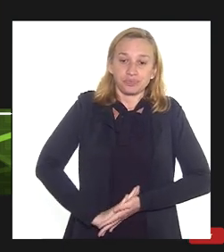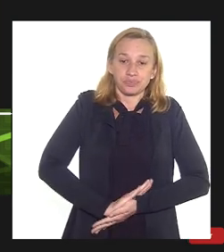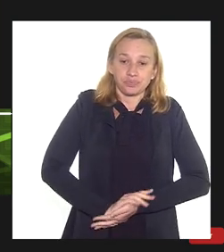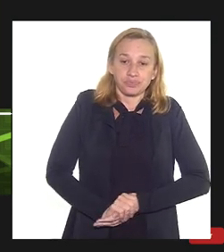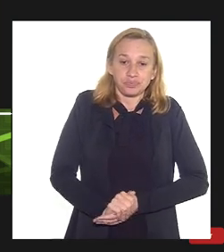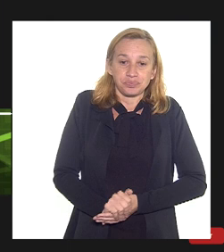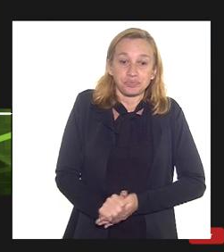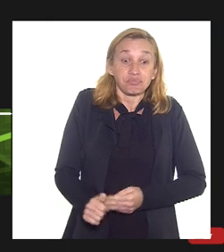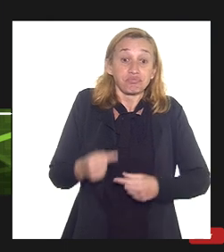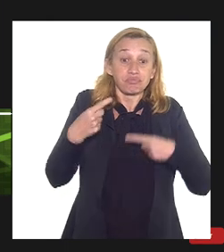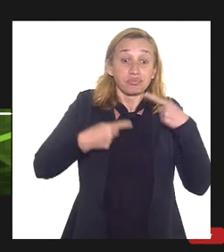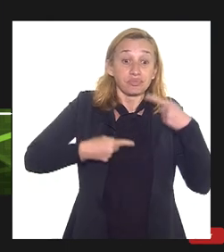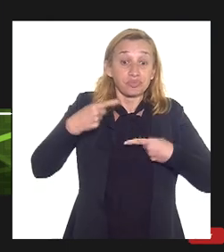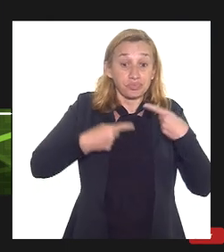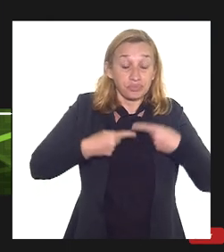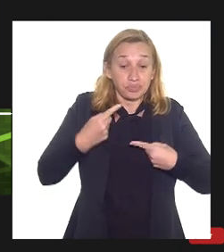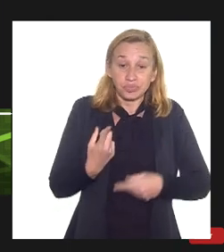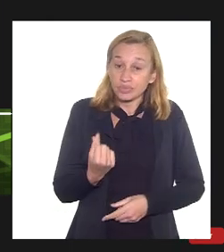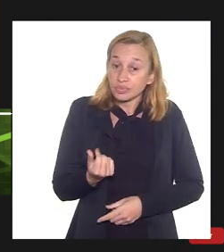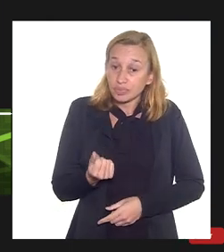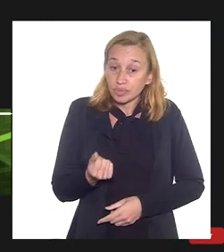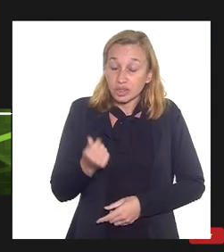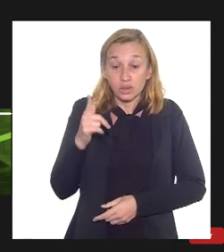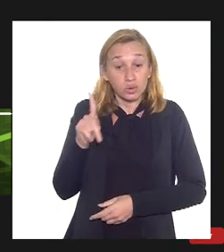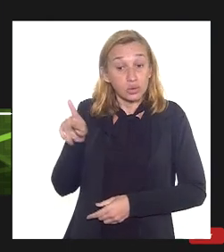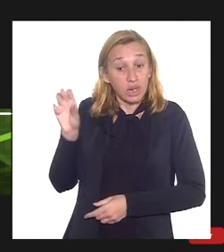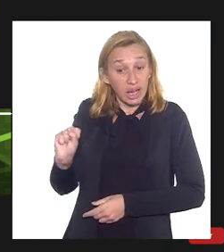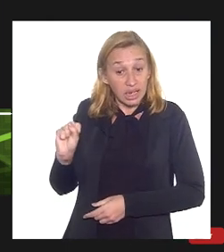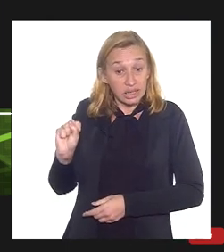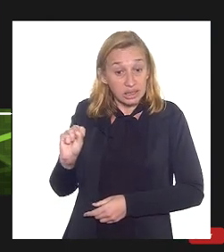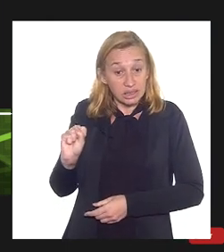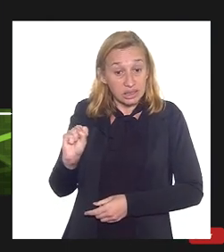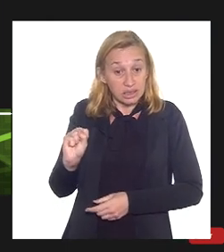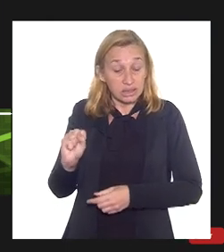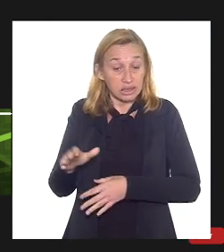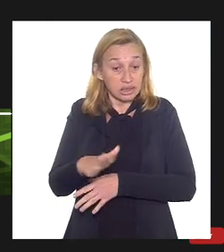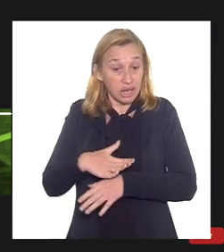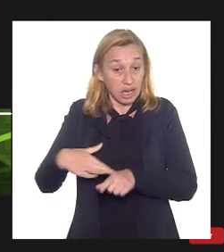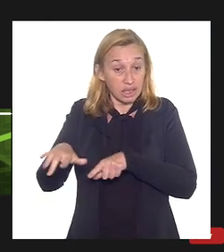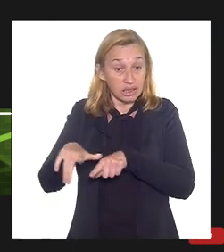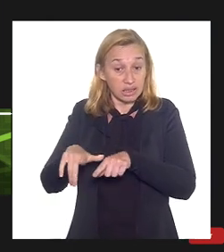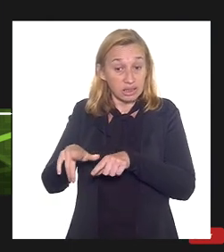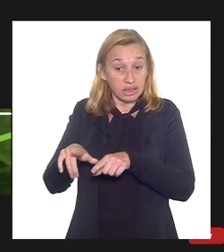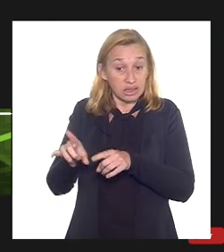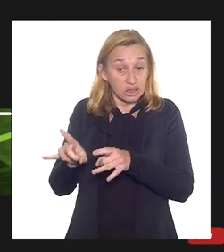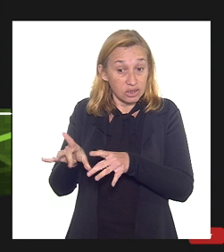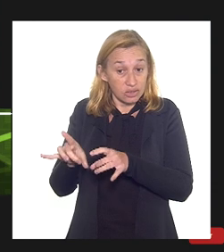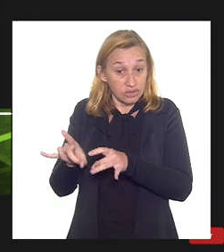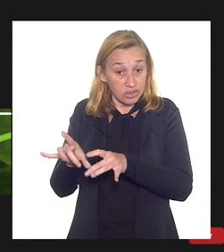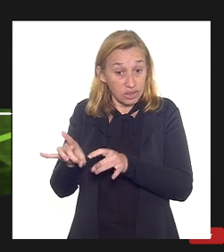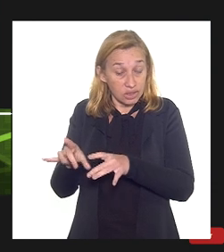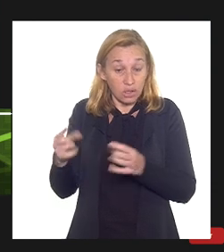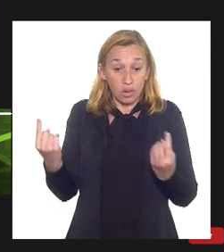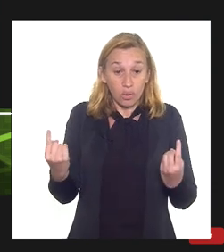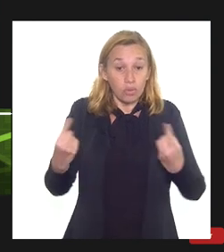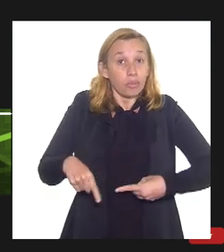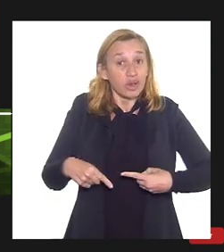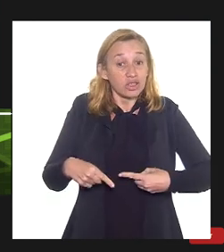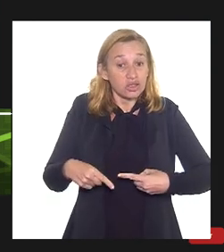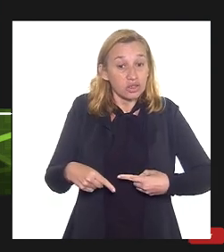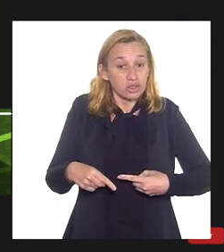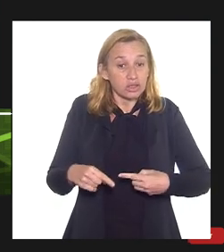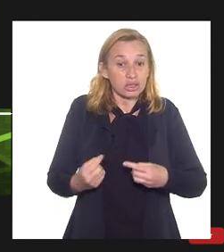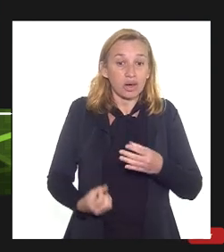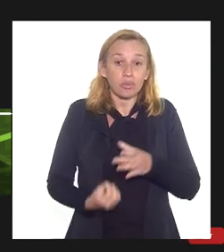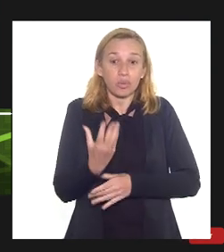política de preço do gás colocando no mercado que fizesse esse gás ser competitivo principalmente para a